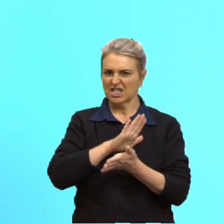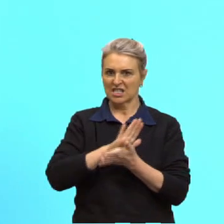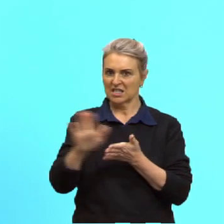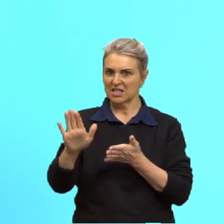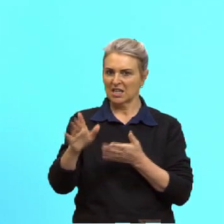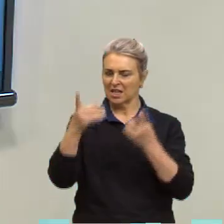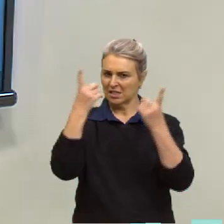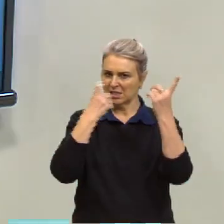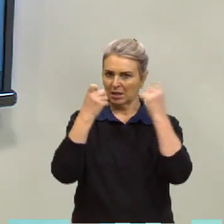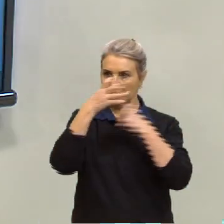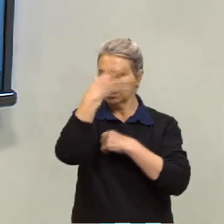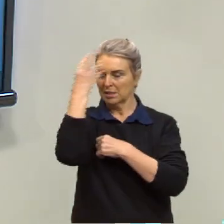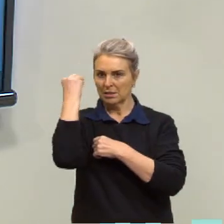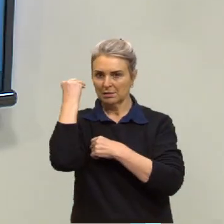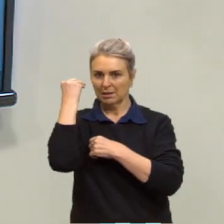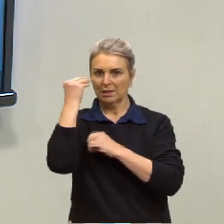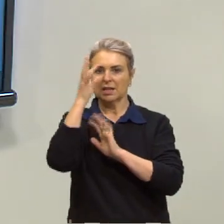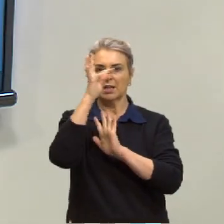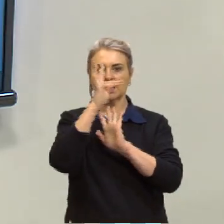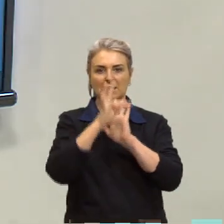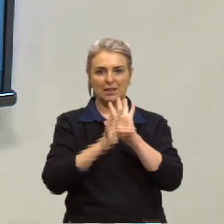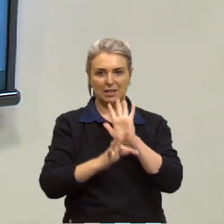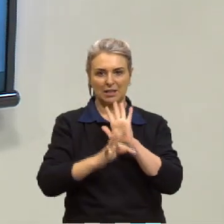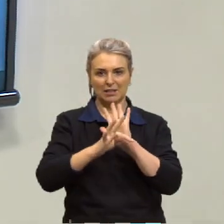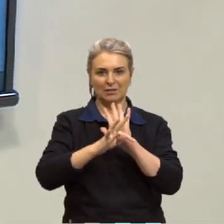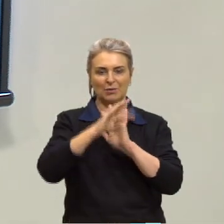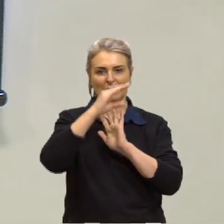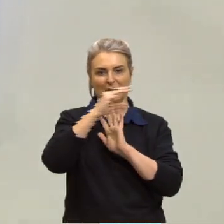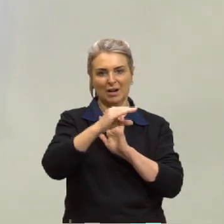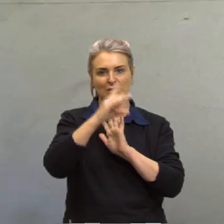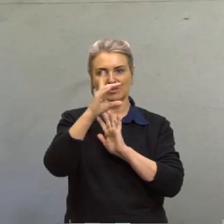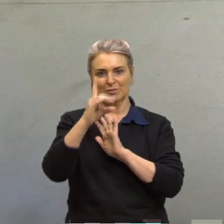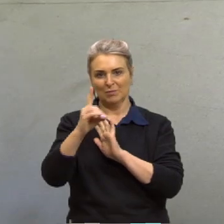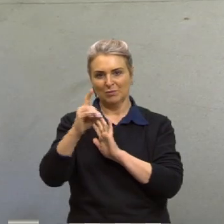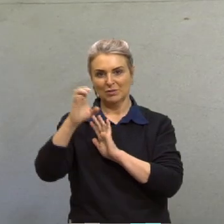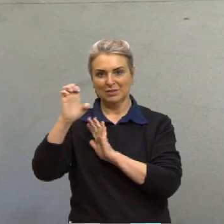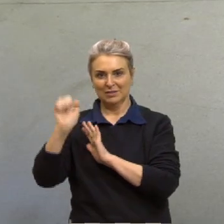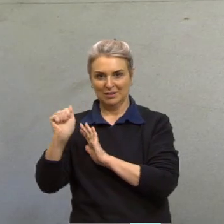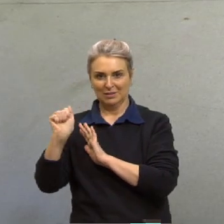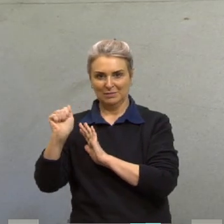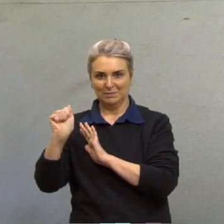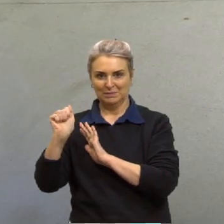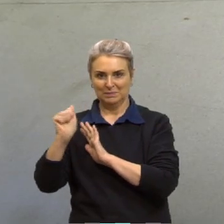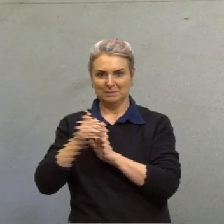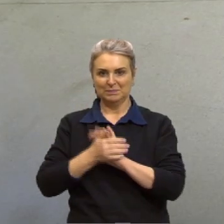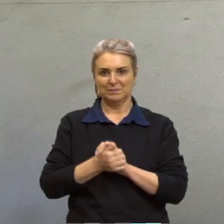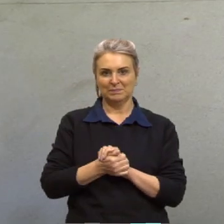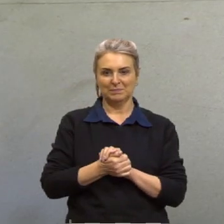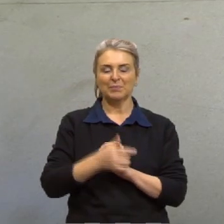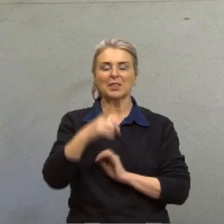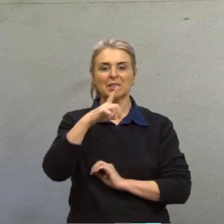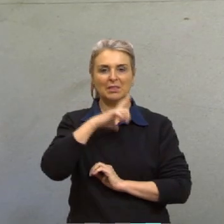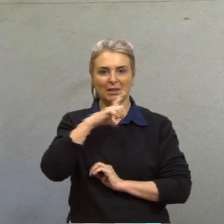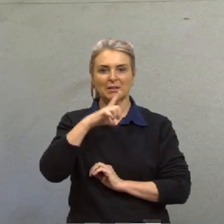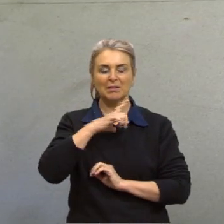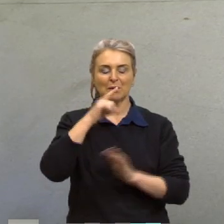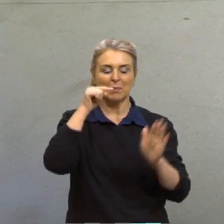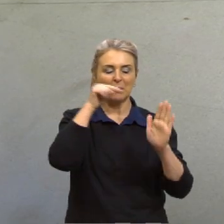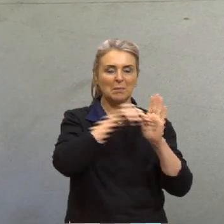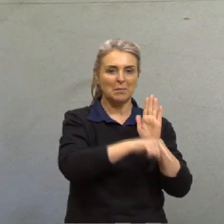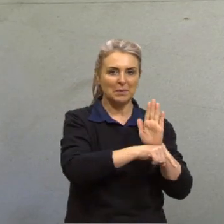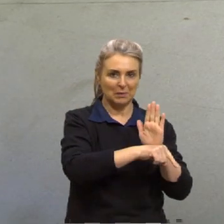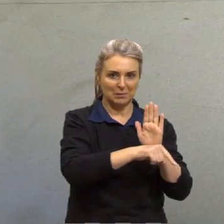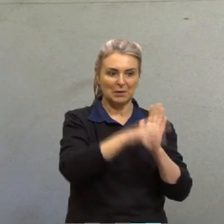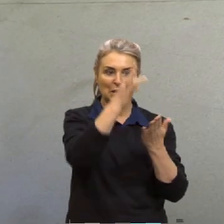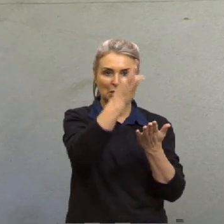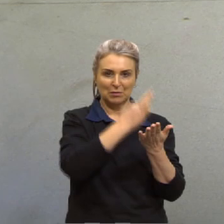Esquecer. Texto do Carlos Drummond de Andrade. E daí a gente tem ele numa questão. A questão pede o seguinte.